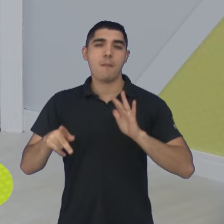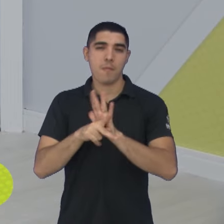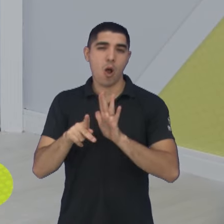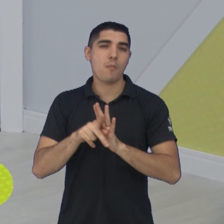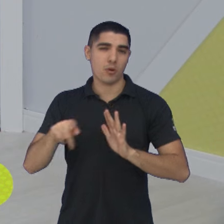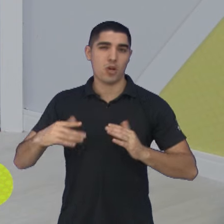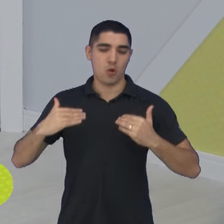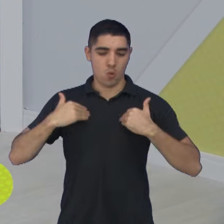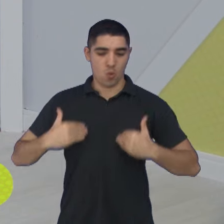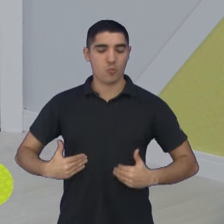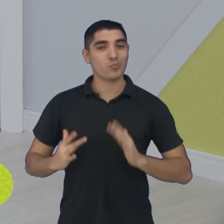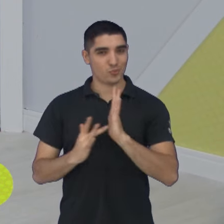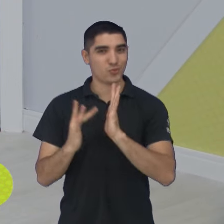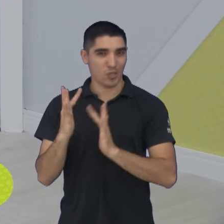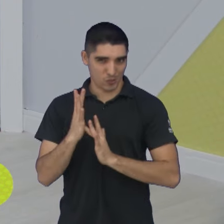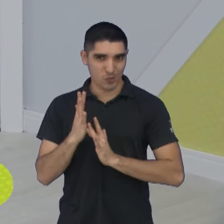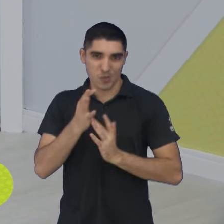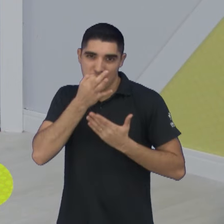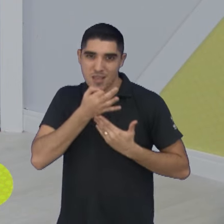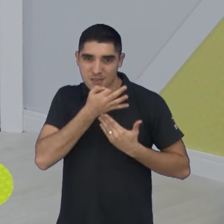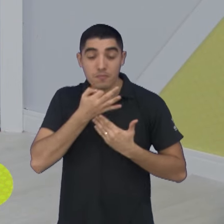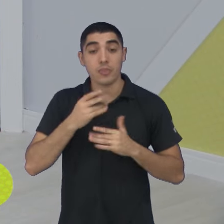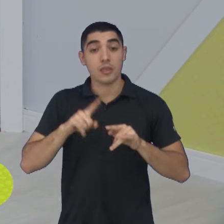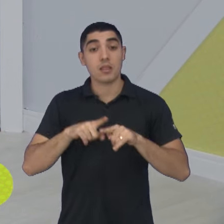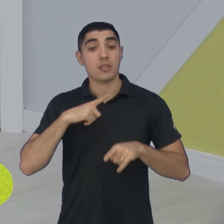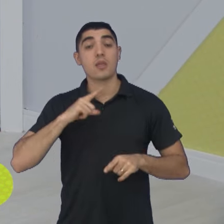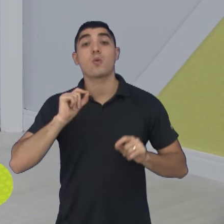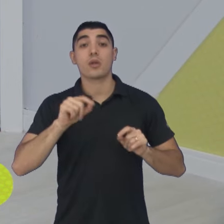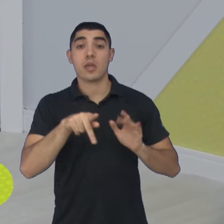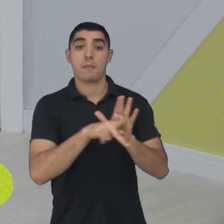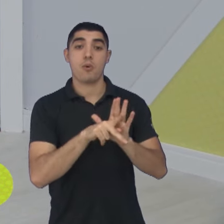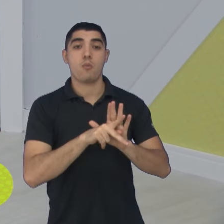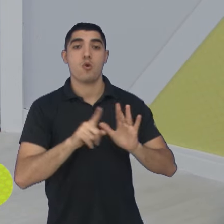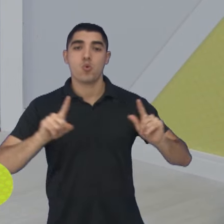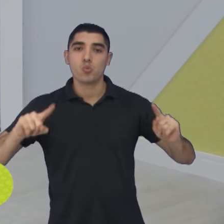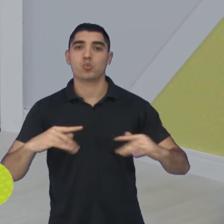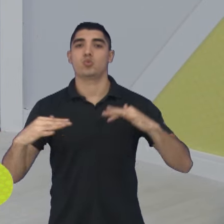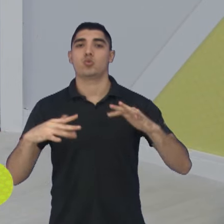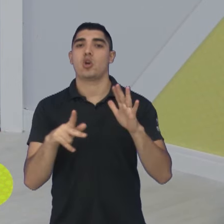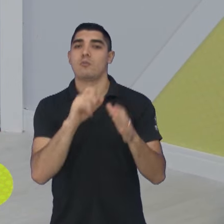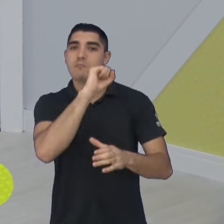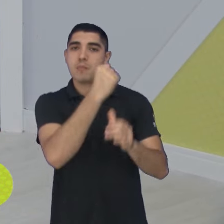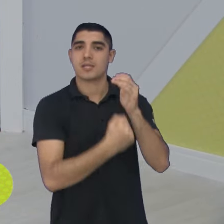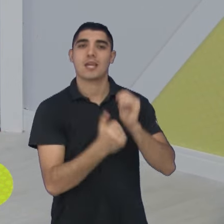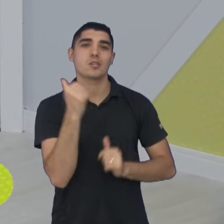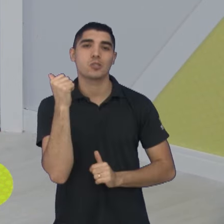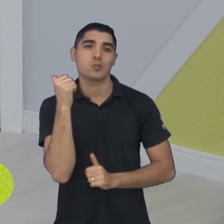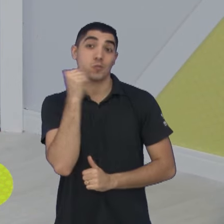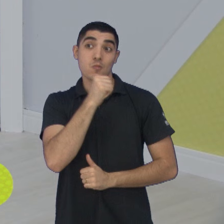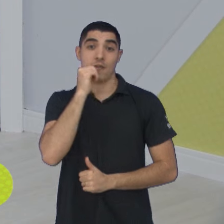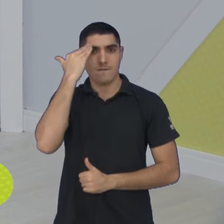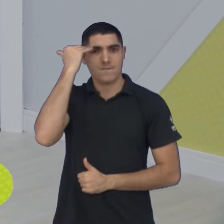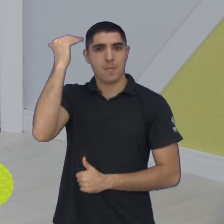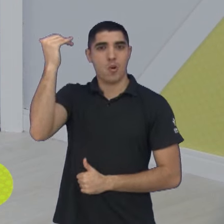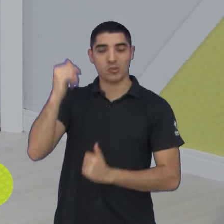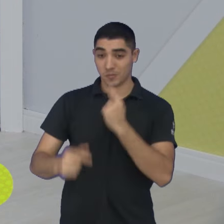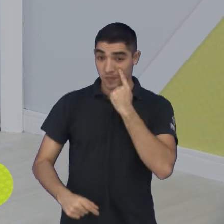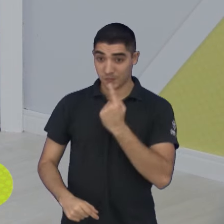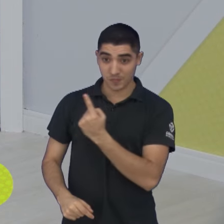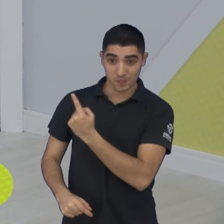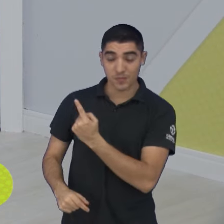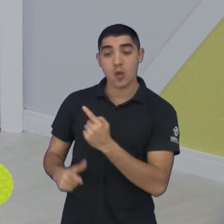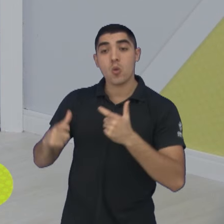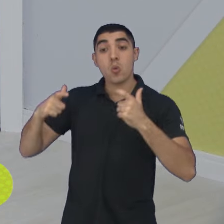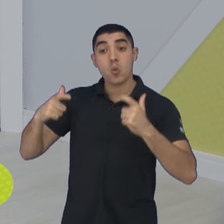Jogo das Estrelas do Basquete Feminino, evento promovido aí pela Liga de Basquete Feminino, a LBF. O evento será realizado na Farmaconde